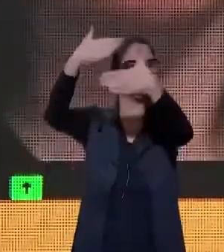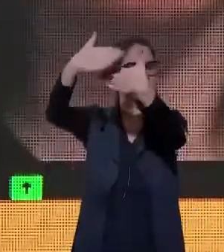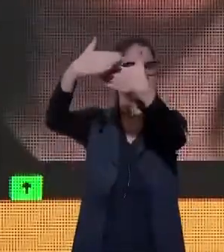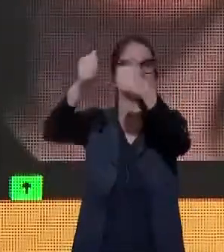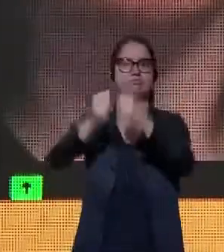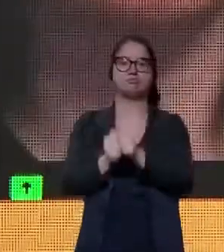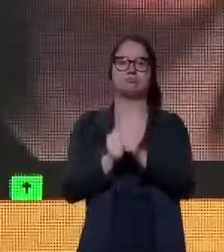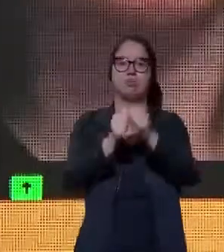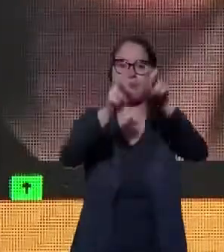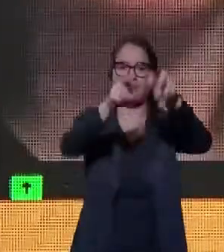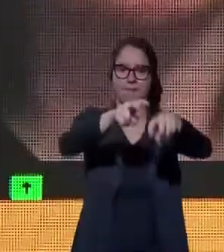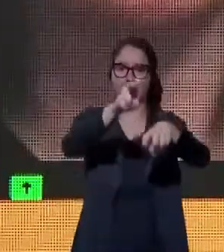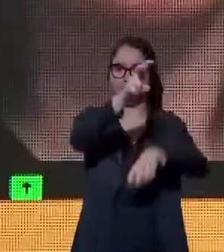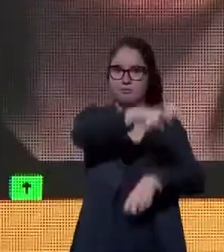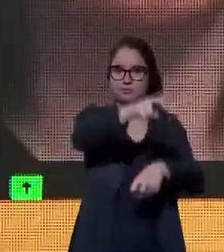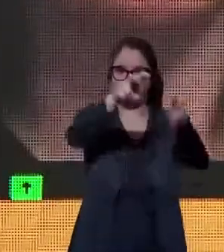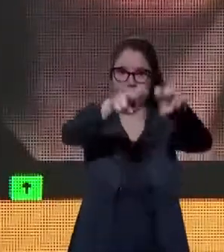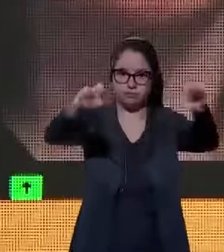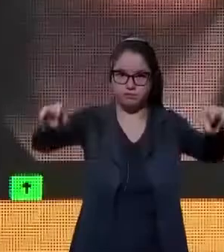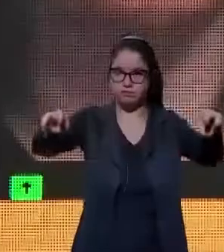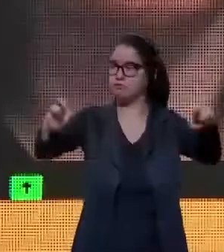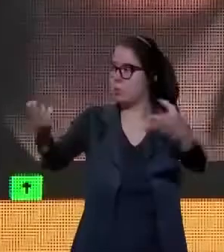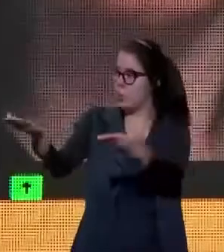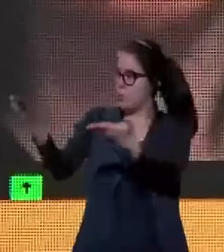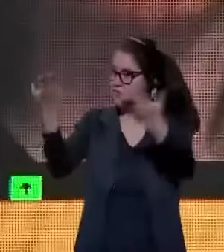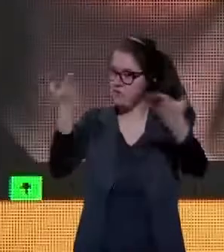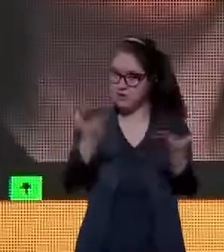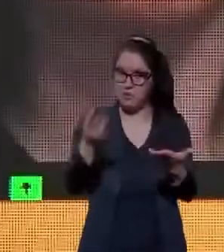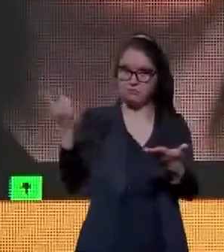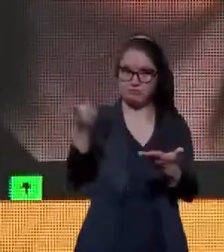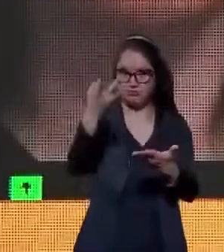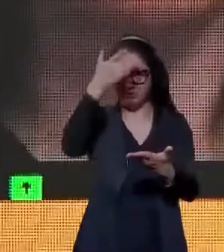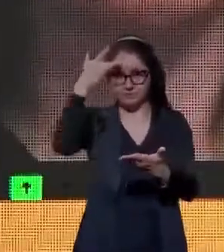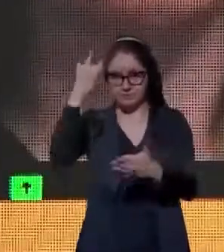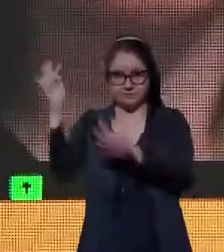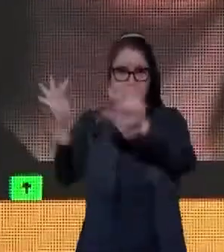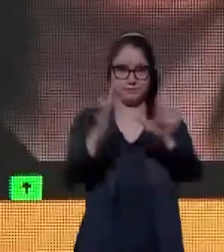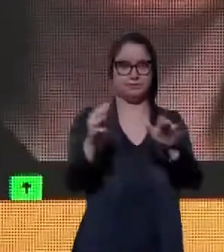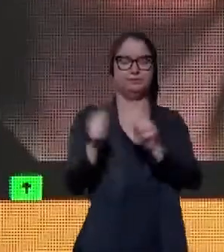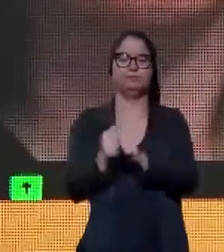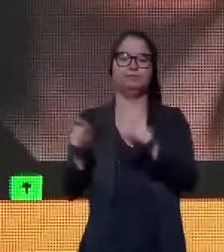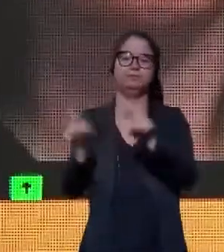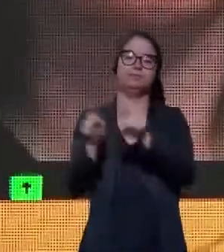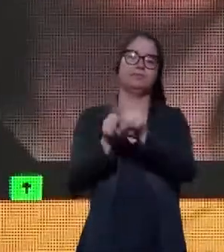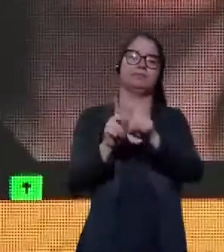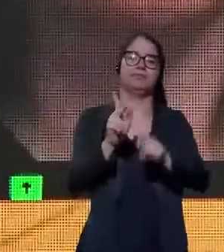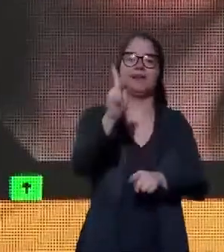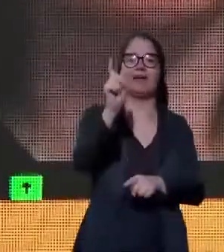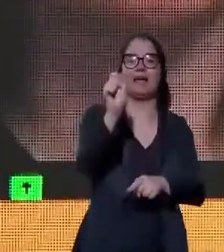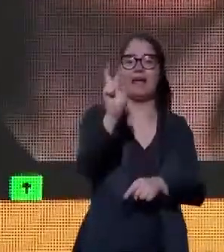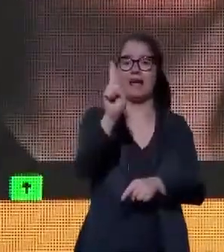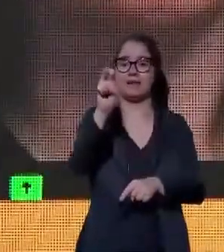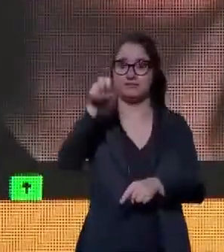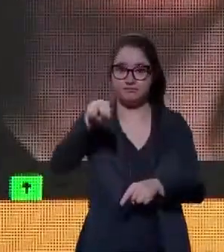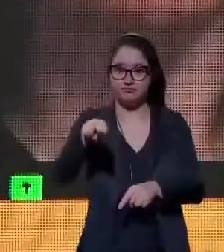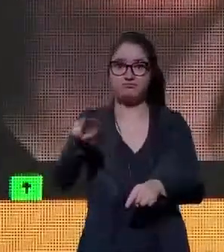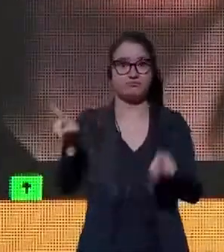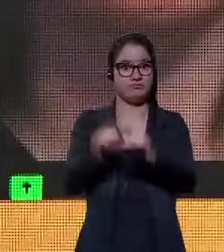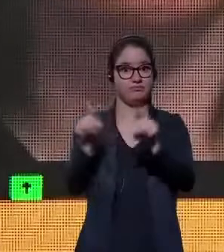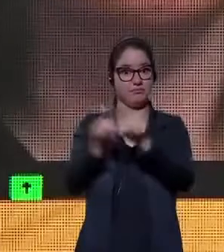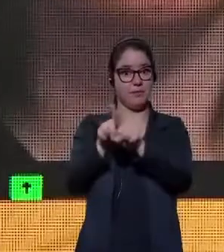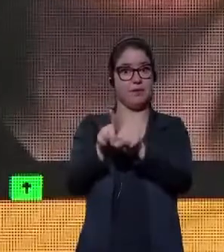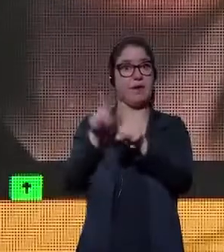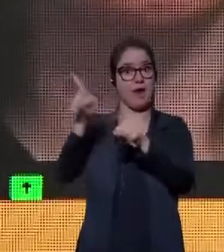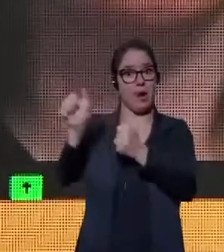senhores ao palco. E para os comentários, quem vai participar conosco é a senhora Karin Vazquez, que nos acompanha diretamente de